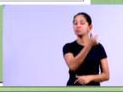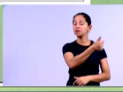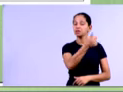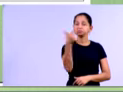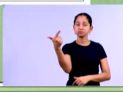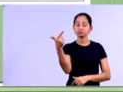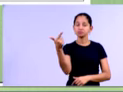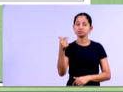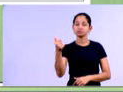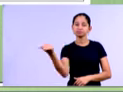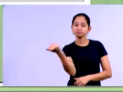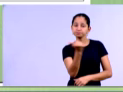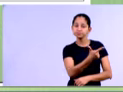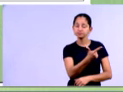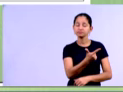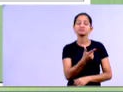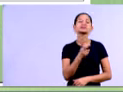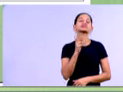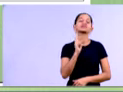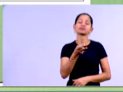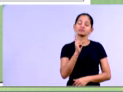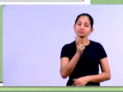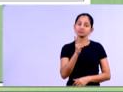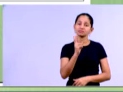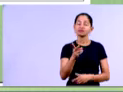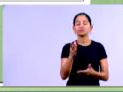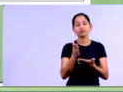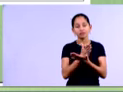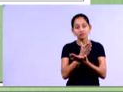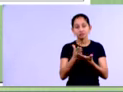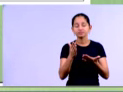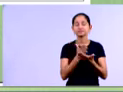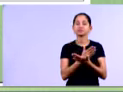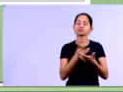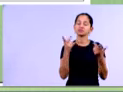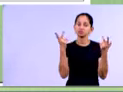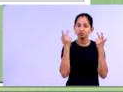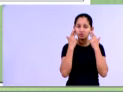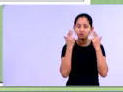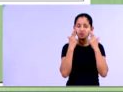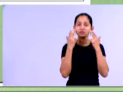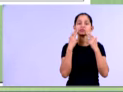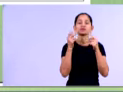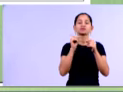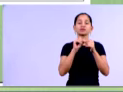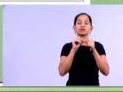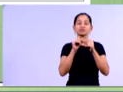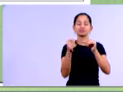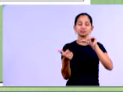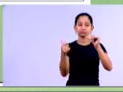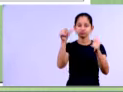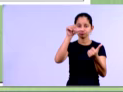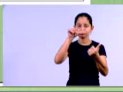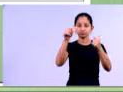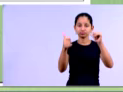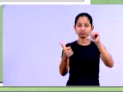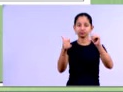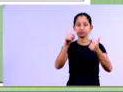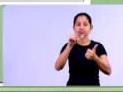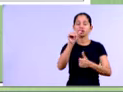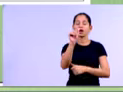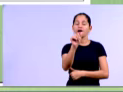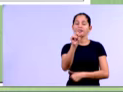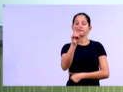do lucro bruto ser menor em 2012, ok? Então, essa é a análise vertical que nós fazemos, né,